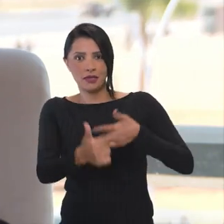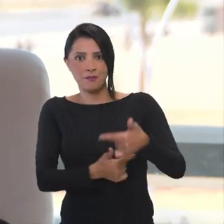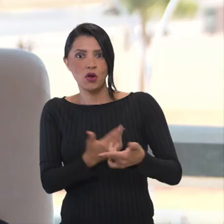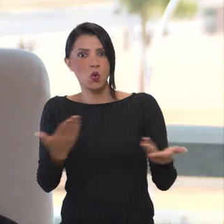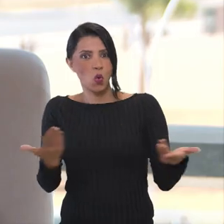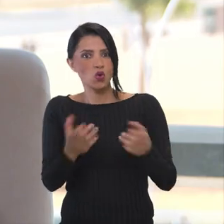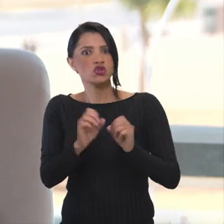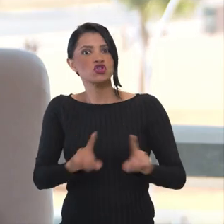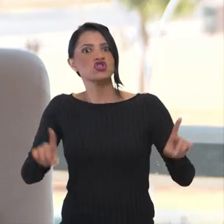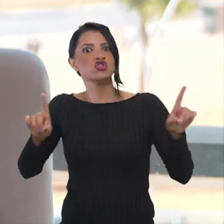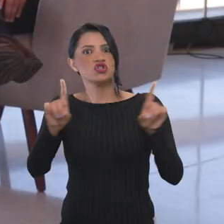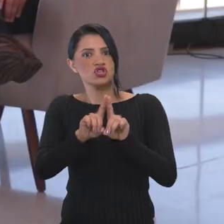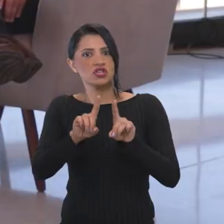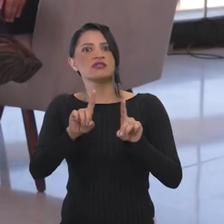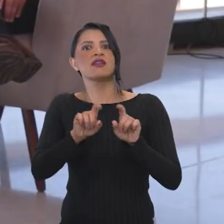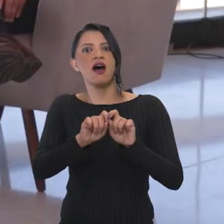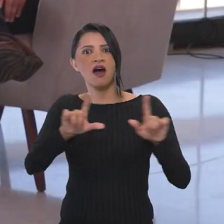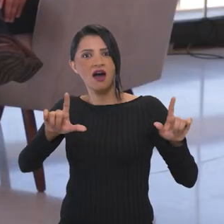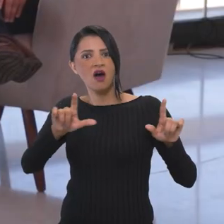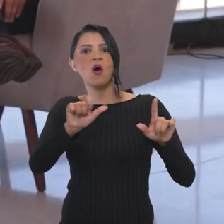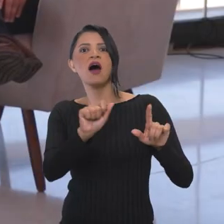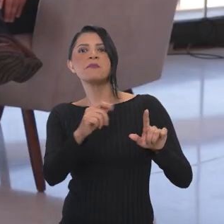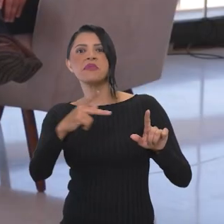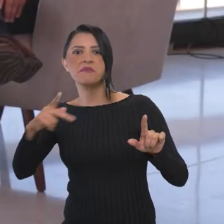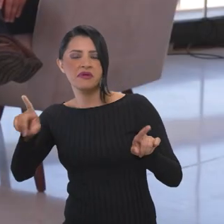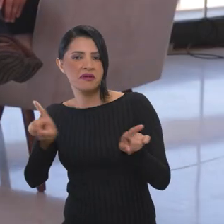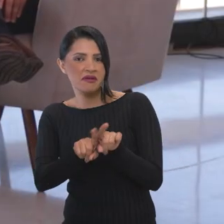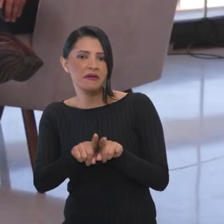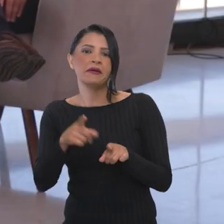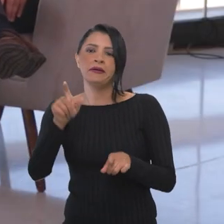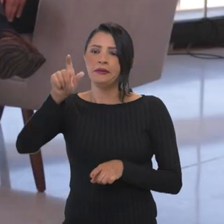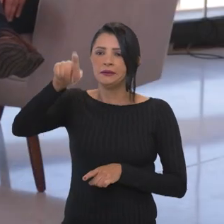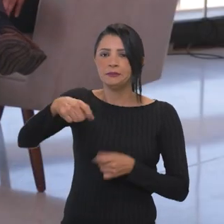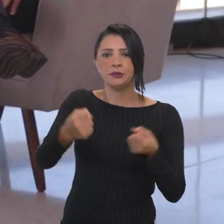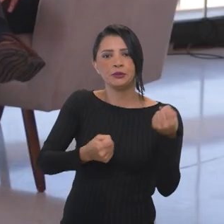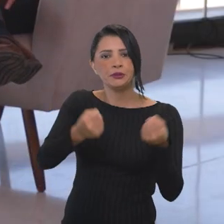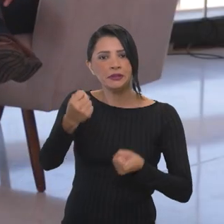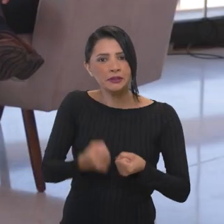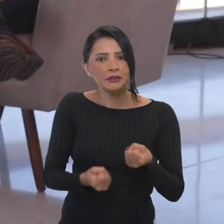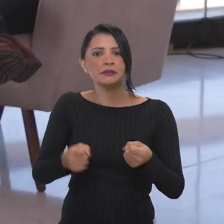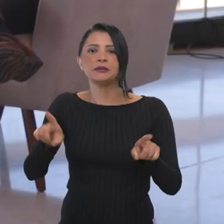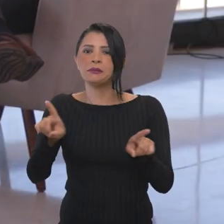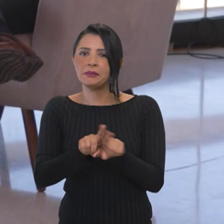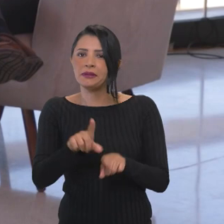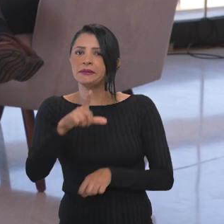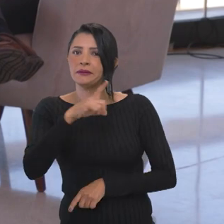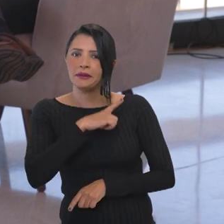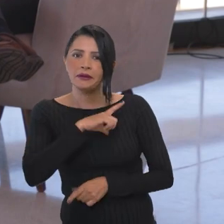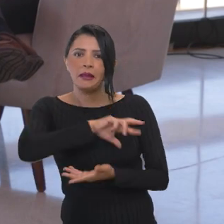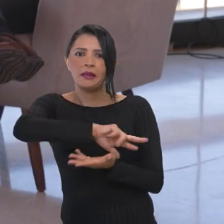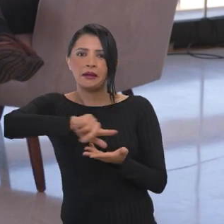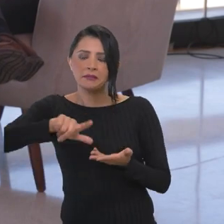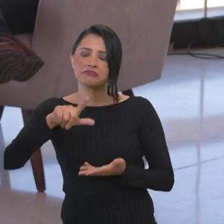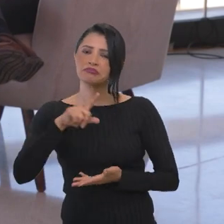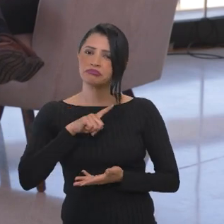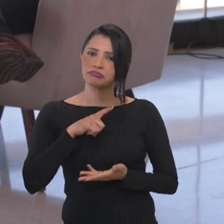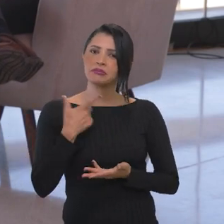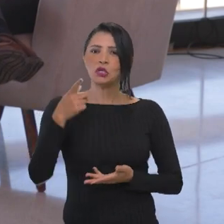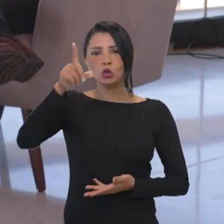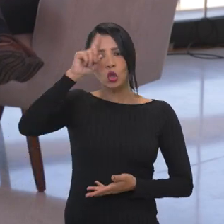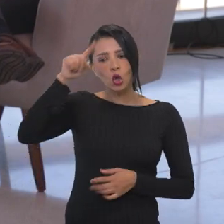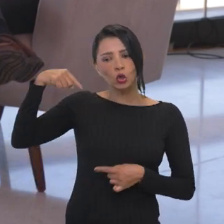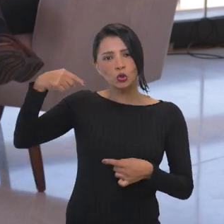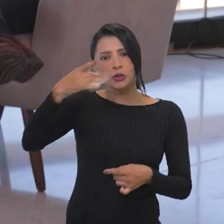em dia, digital. Você tem a própria carteira de motorista, você tem a versão digital, a habilitação. Então, acho tem muitos serviços que são